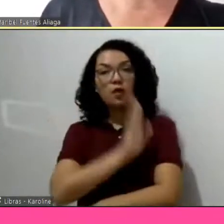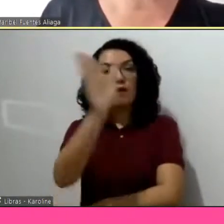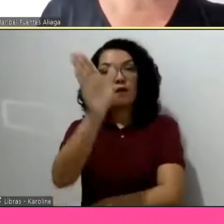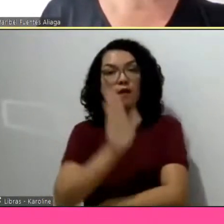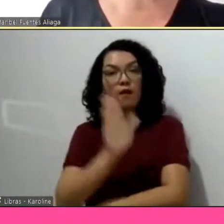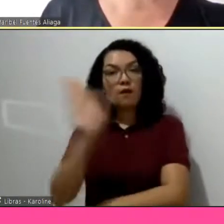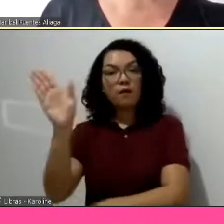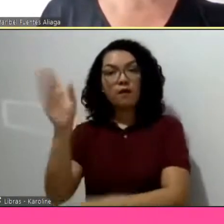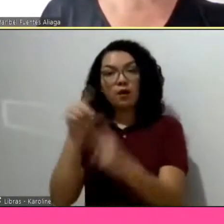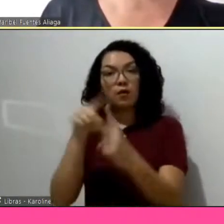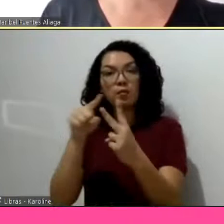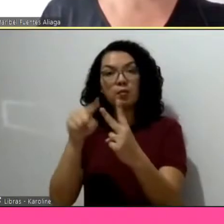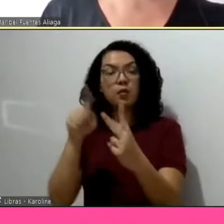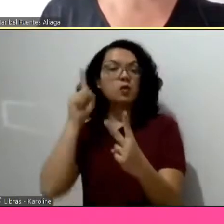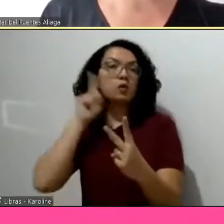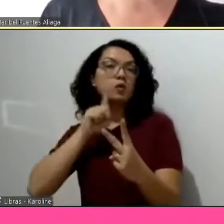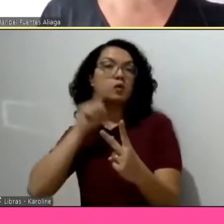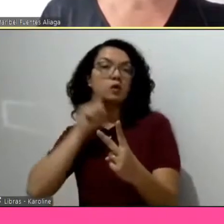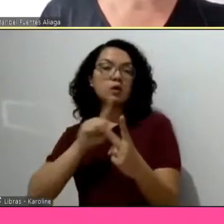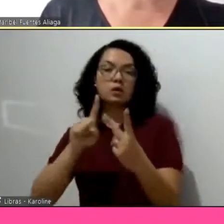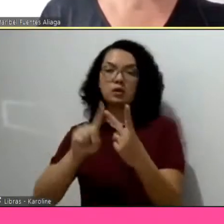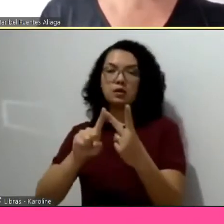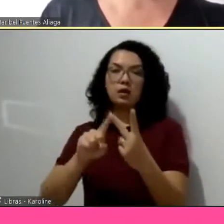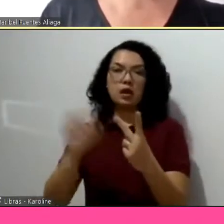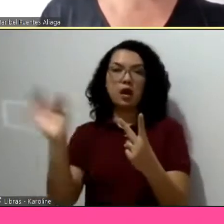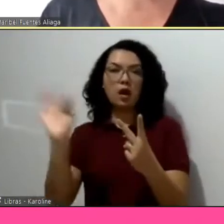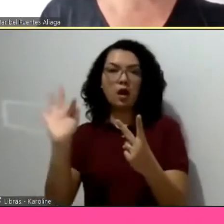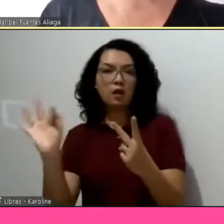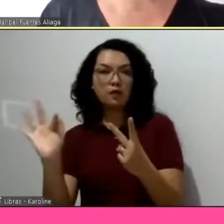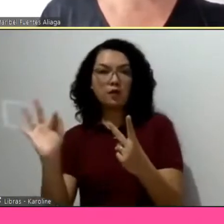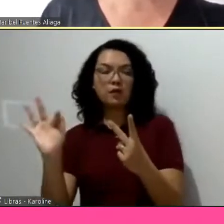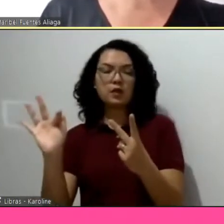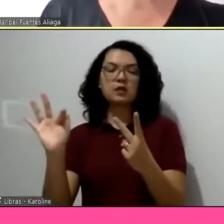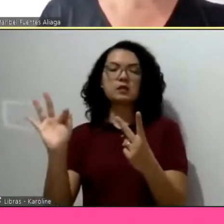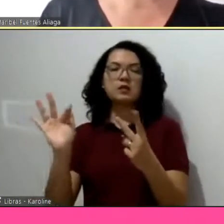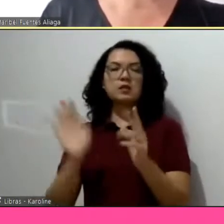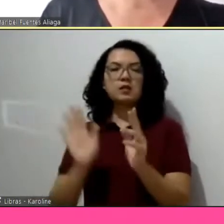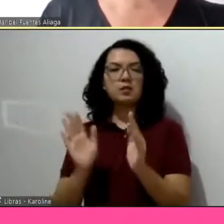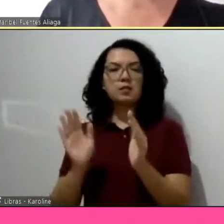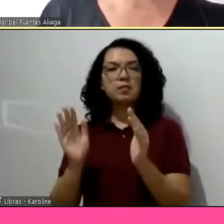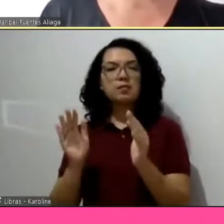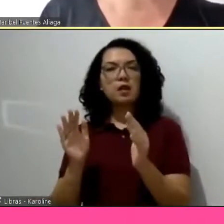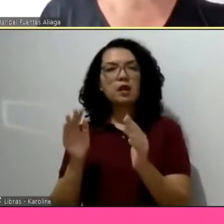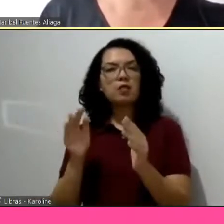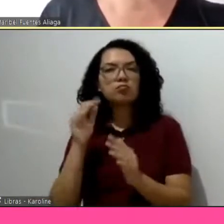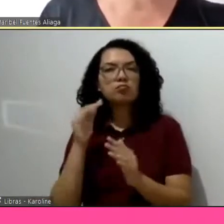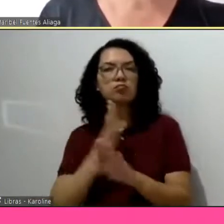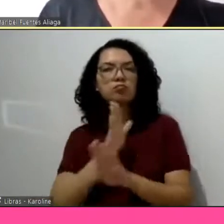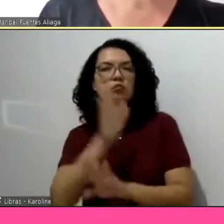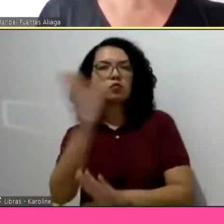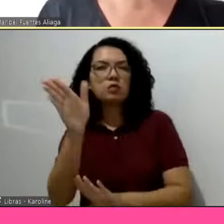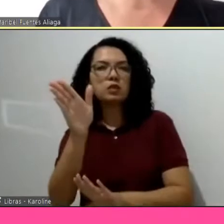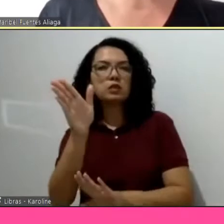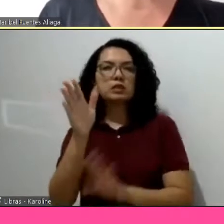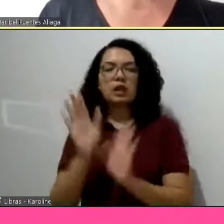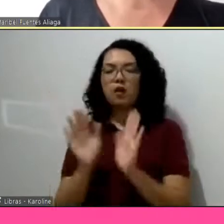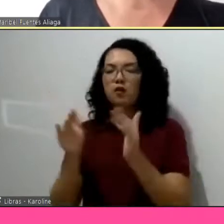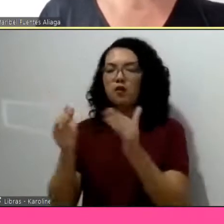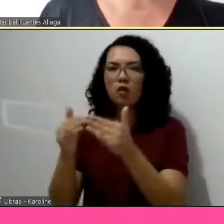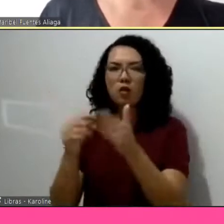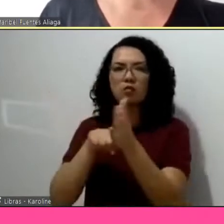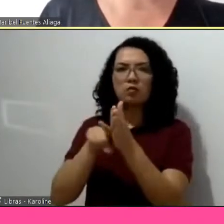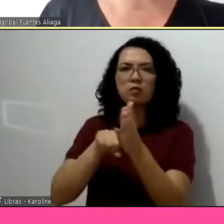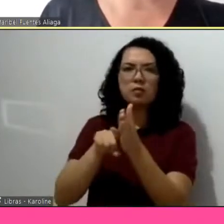suas pesquisas nos termos que você colocou, ou seja, sobre temas, problemas destes países. Me interessa